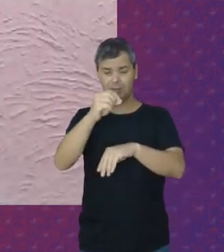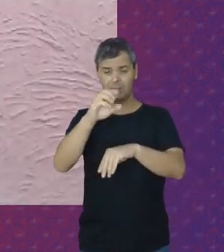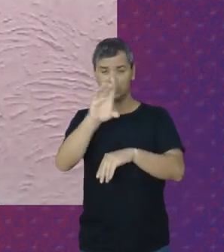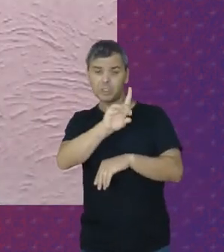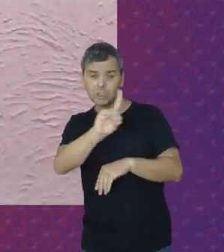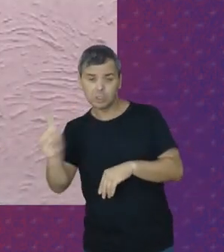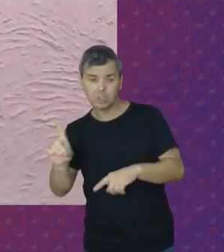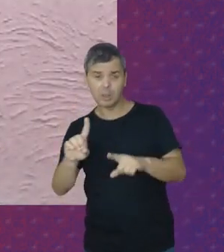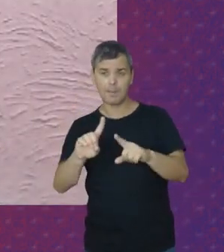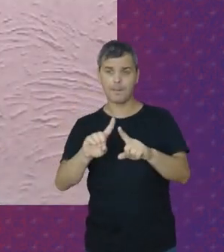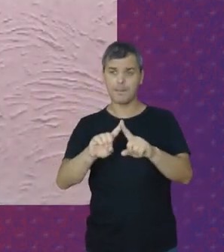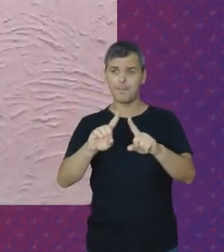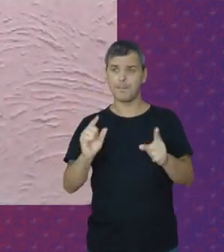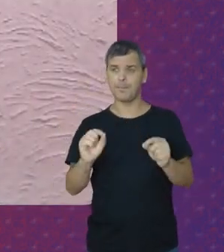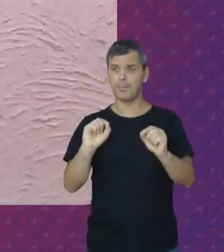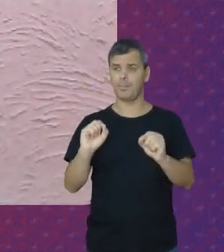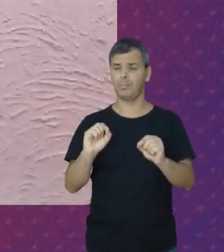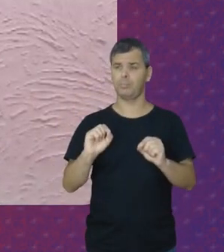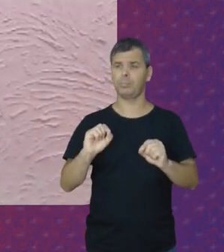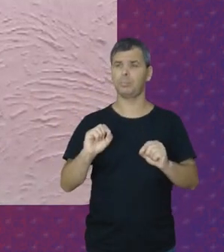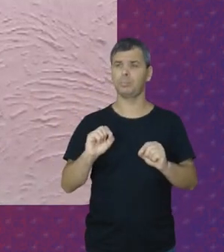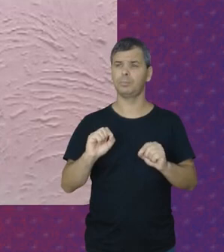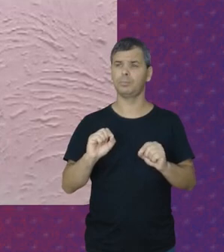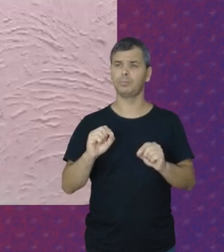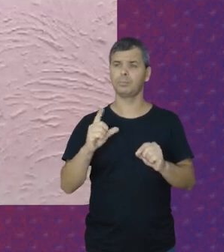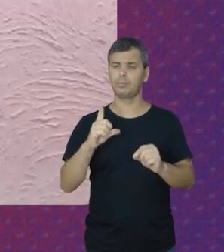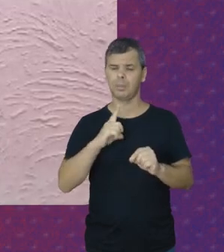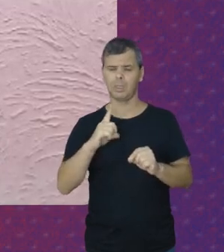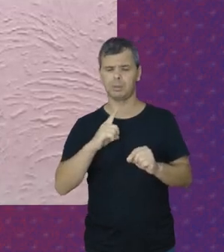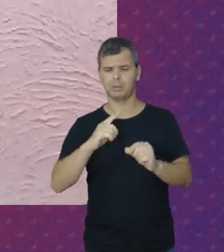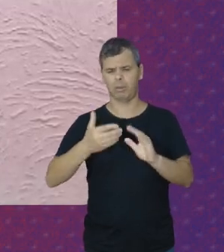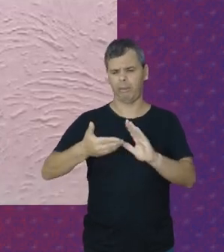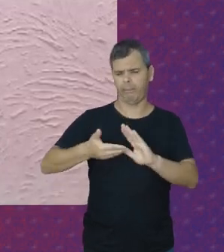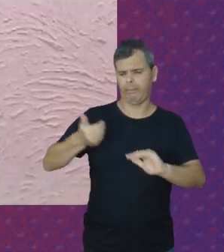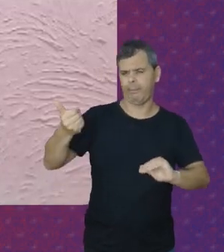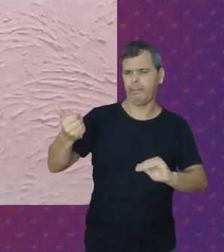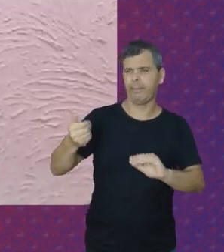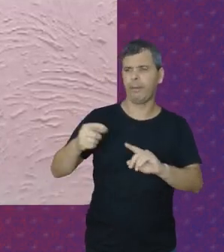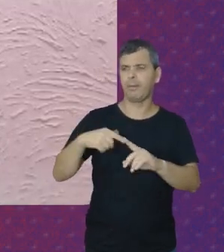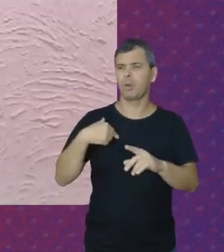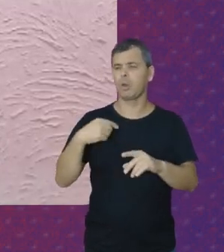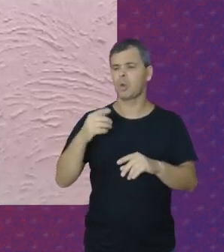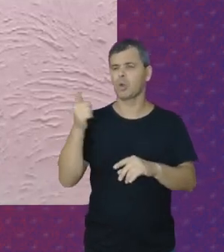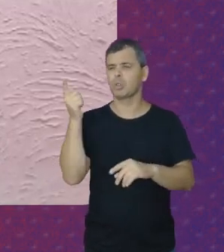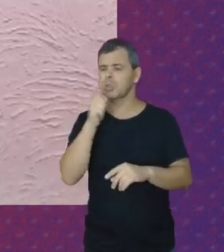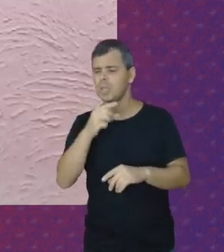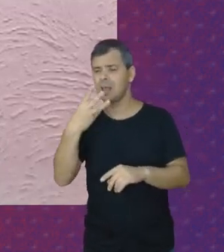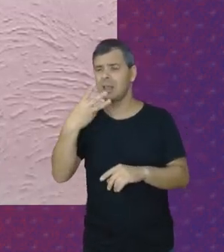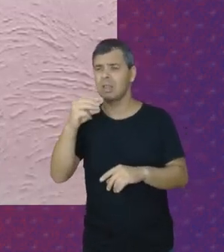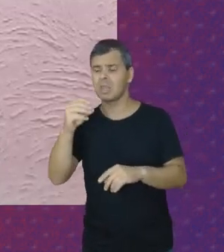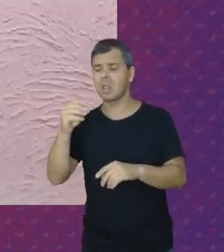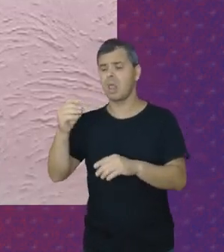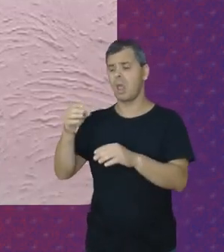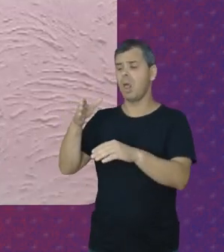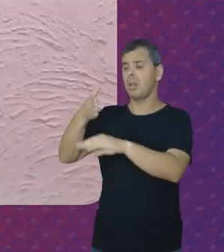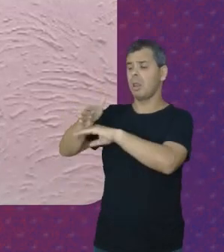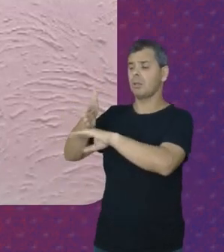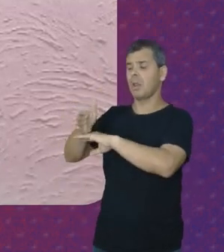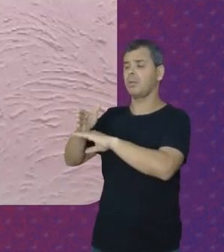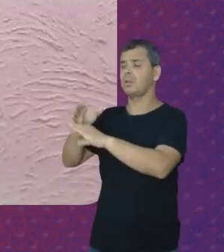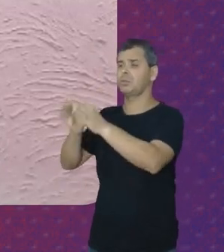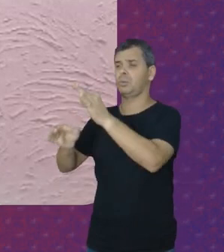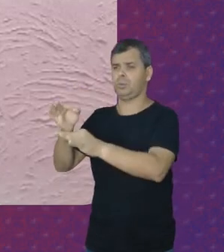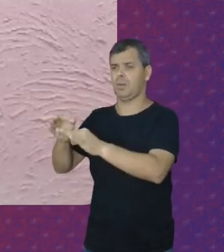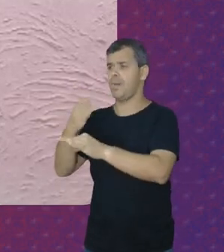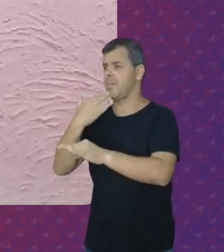Mas com jurisprudência A gente conseguia as 30 Lá na justiça Então a gente